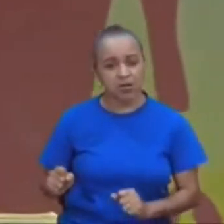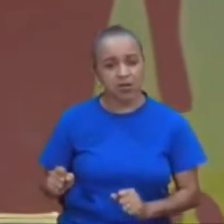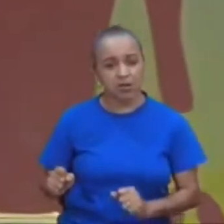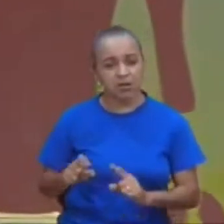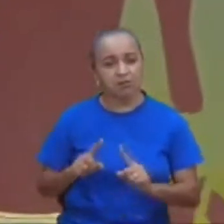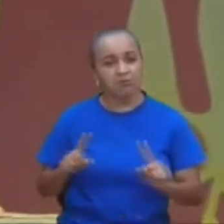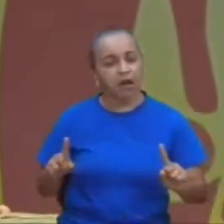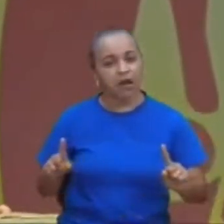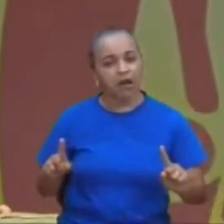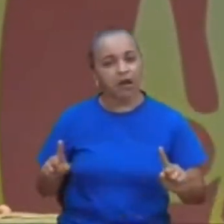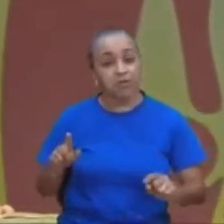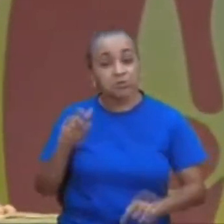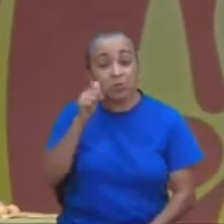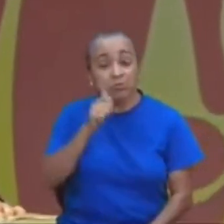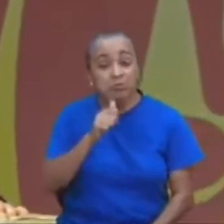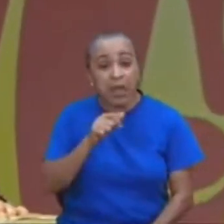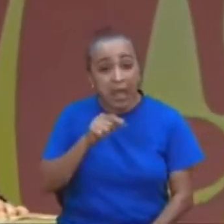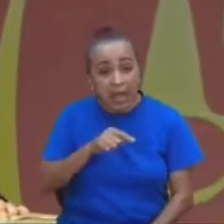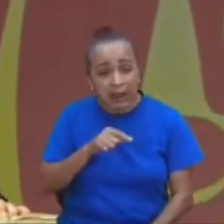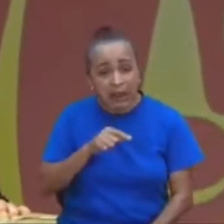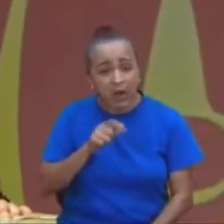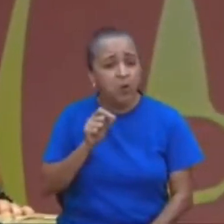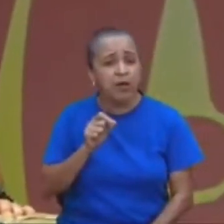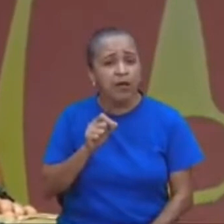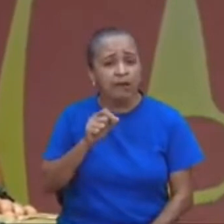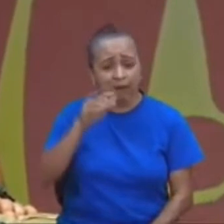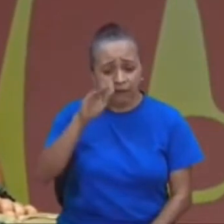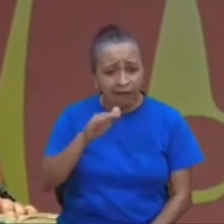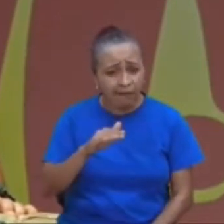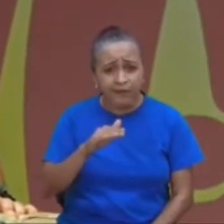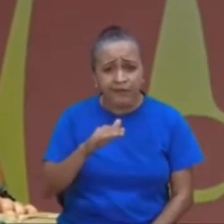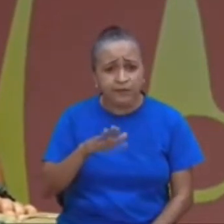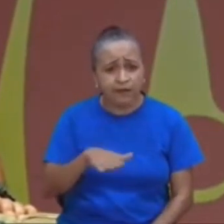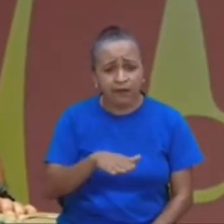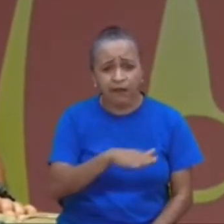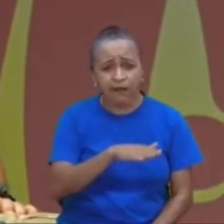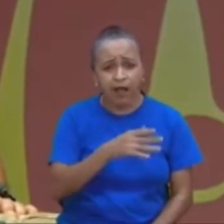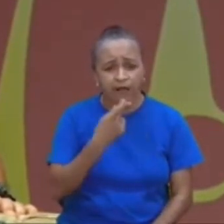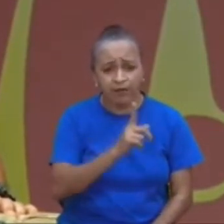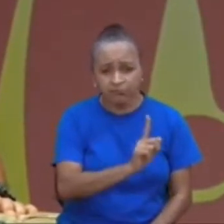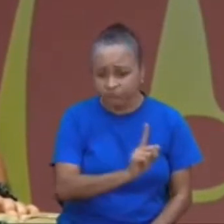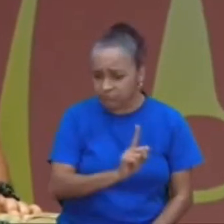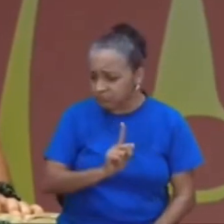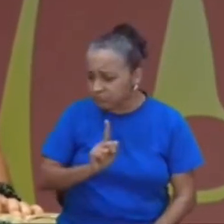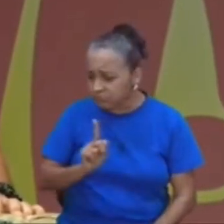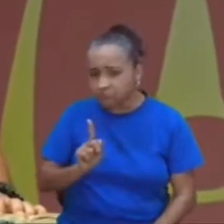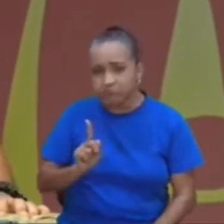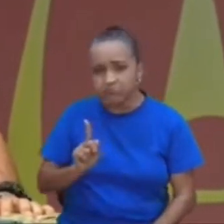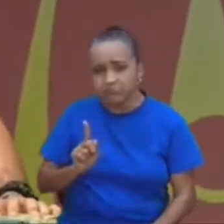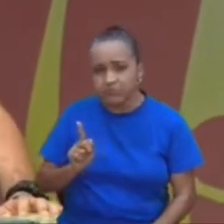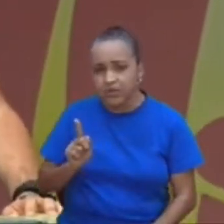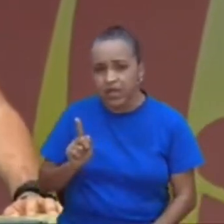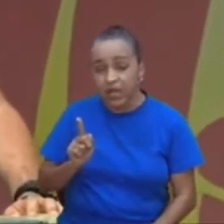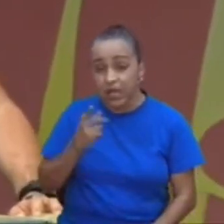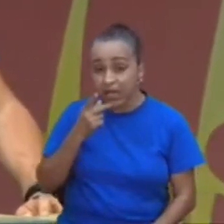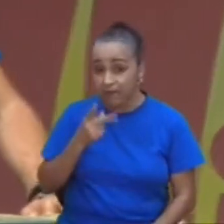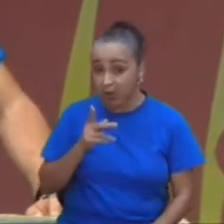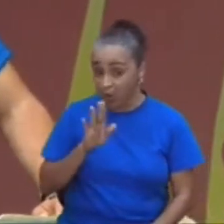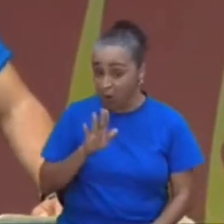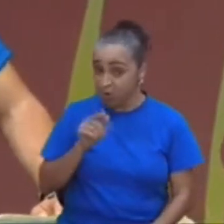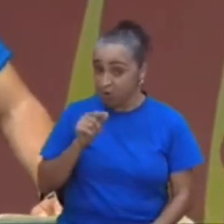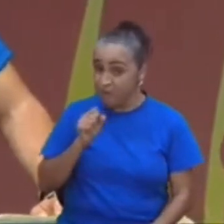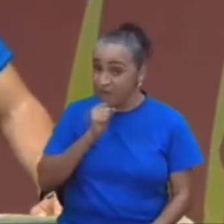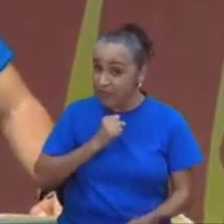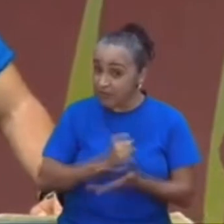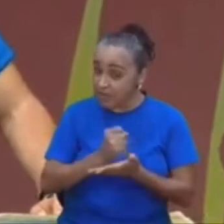mas vem, uma meninazinha, criança, e nos dá um exemplo, ela cumpriu, ainda no Velho Testamento,